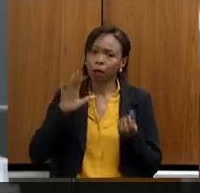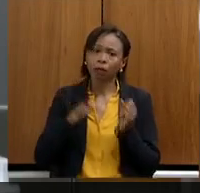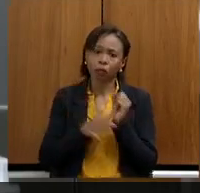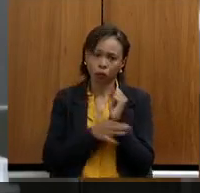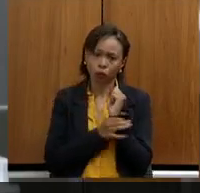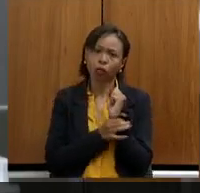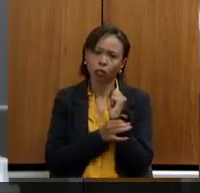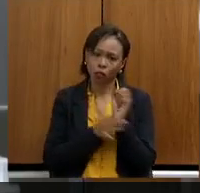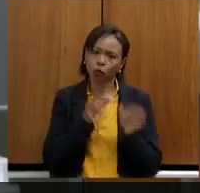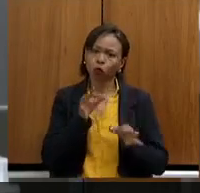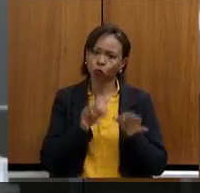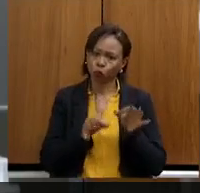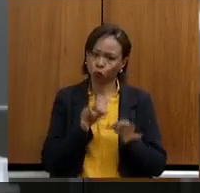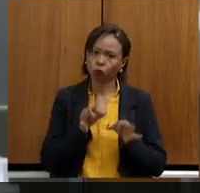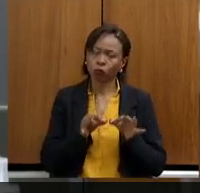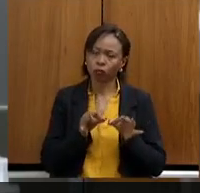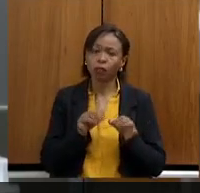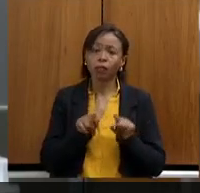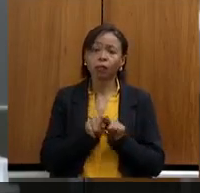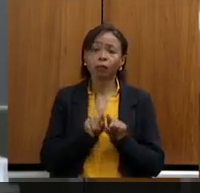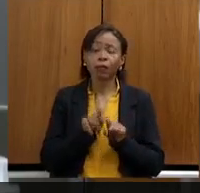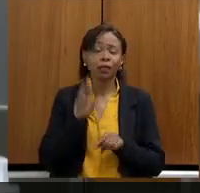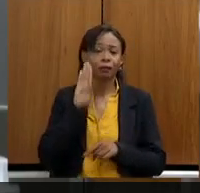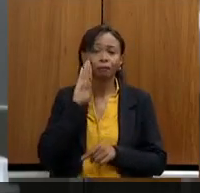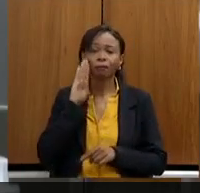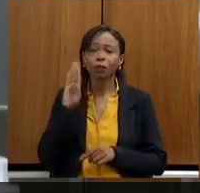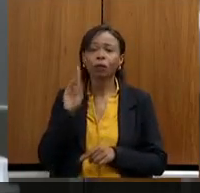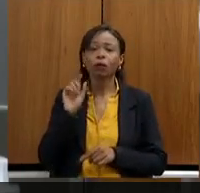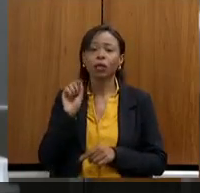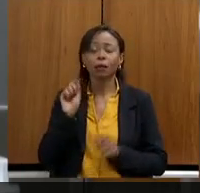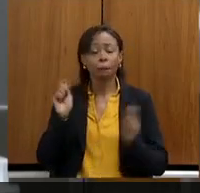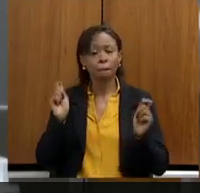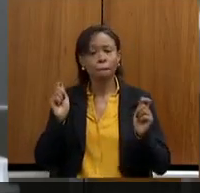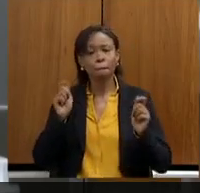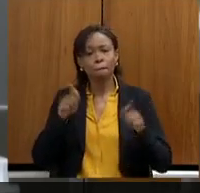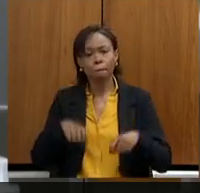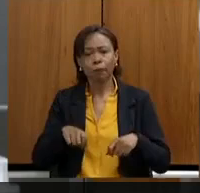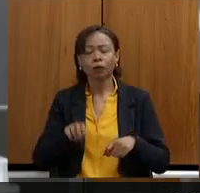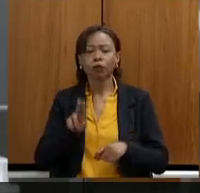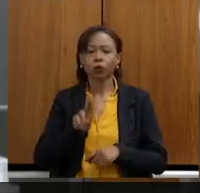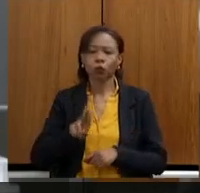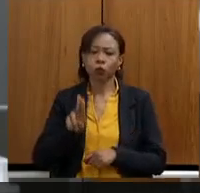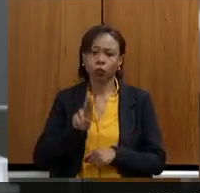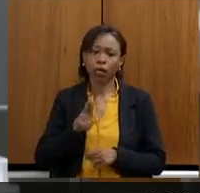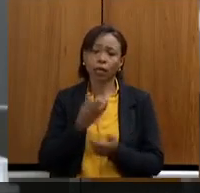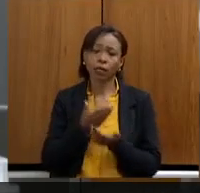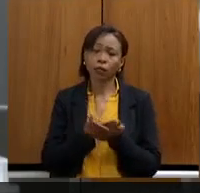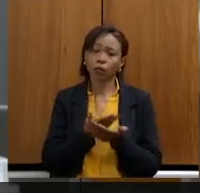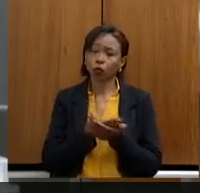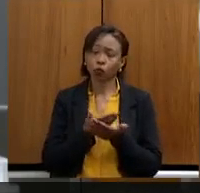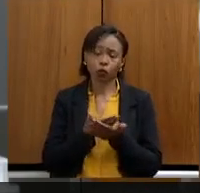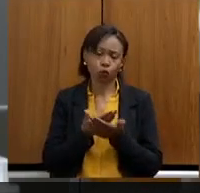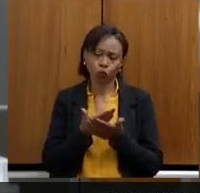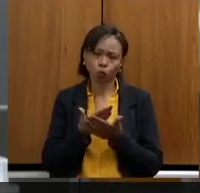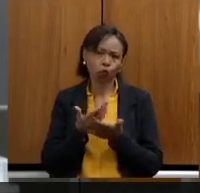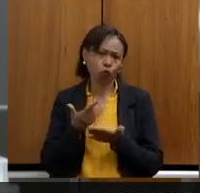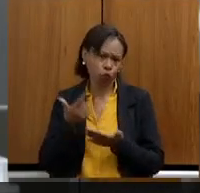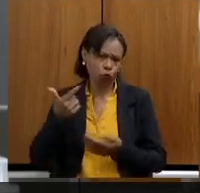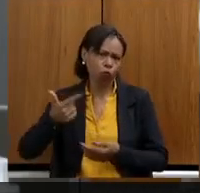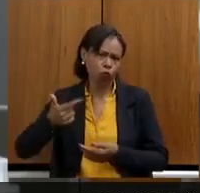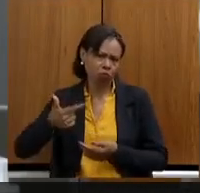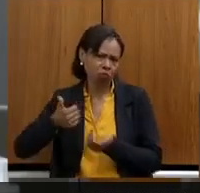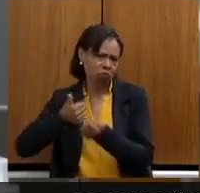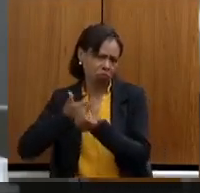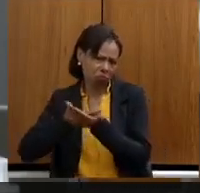àqueles. E, além disso, um ponto de destaque é a possibilidade de utilização de estudos secundários, não precisar, de fato,